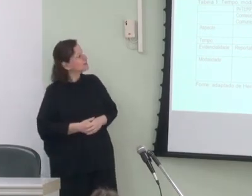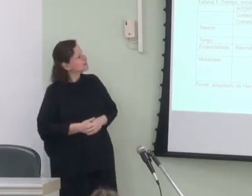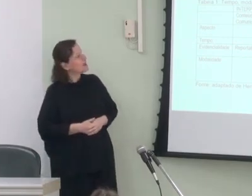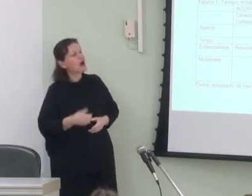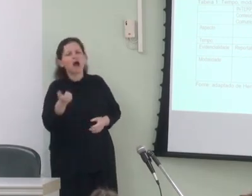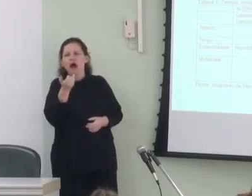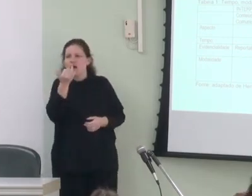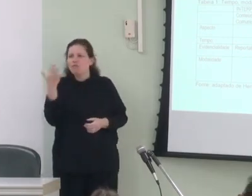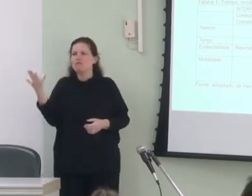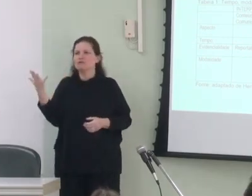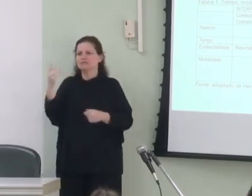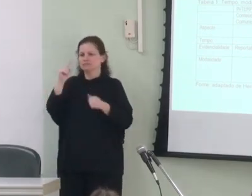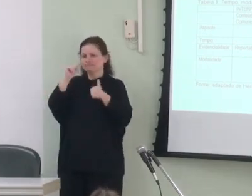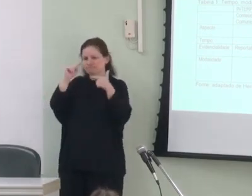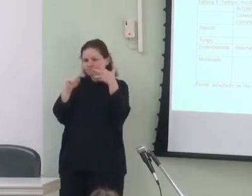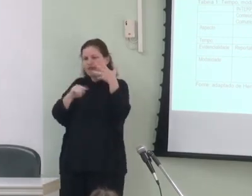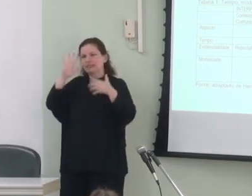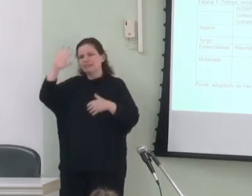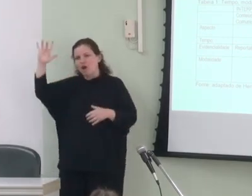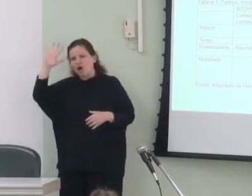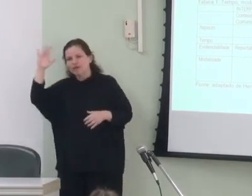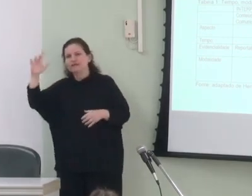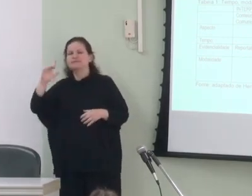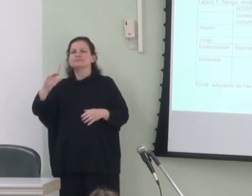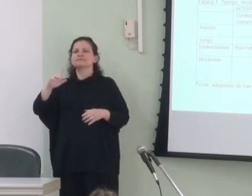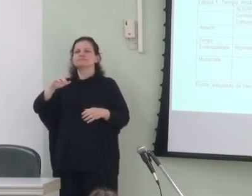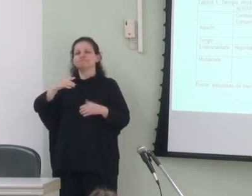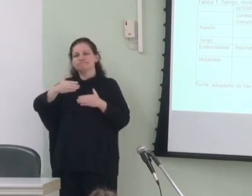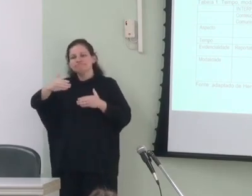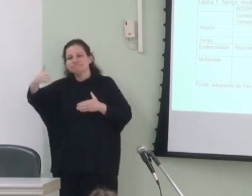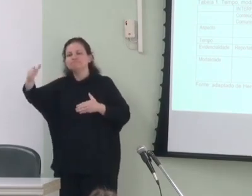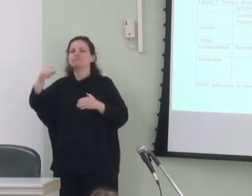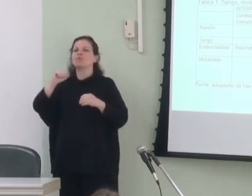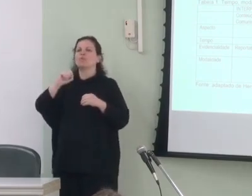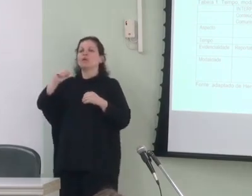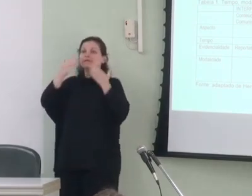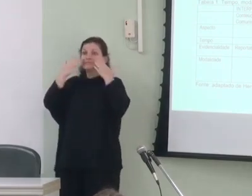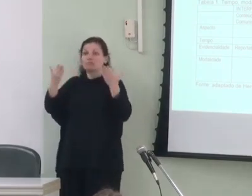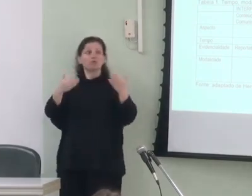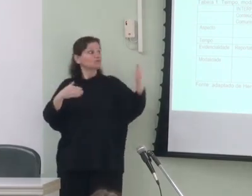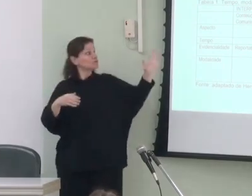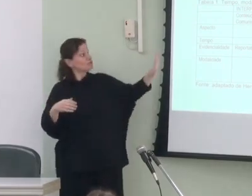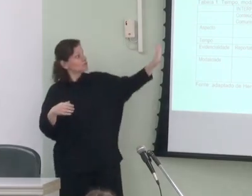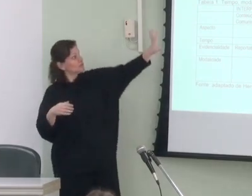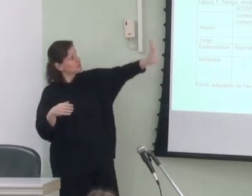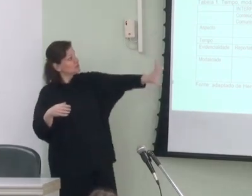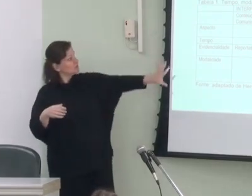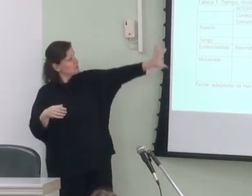Algumas implicações teóricas decorrem do que está exposto nesse quadro.